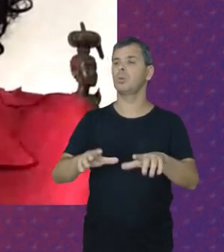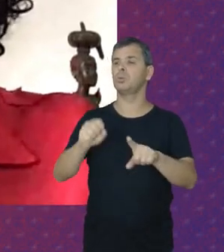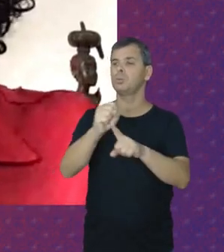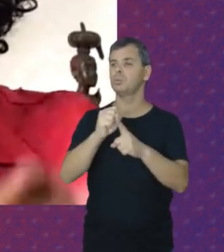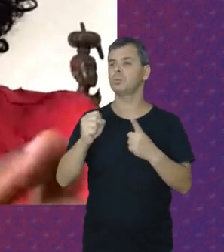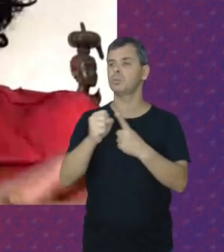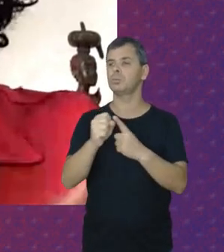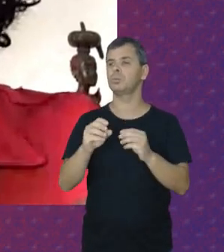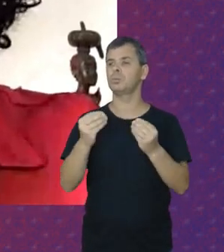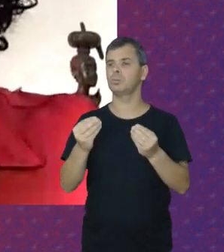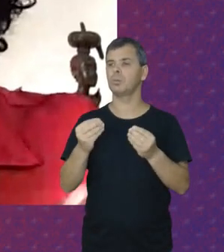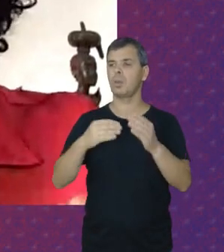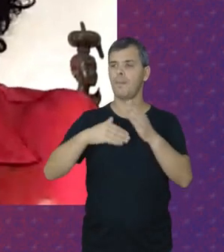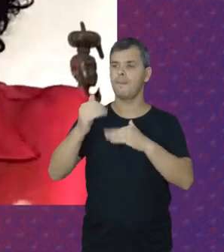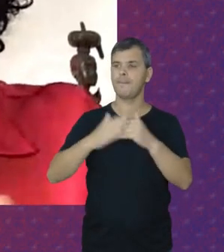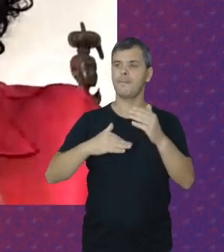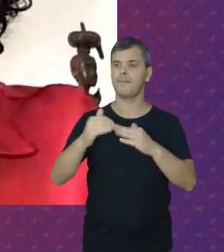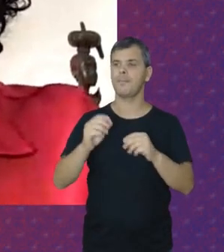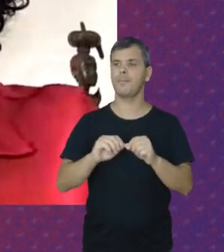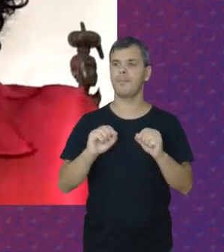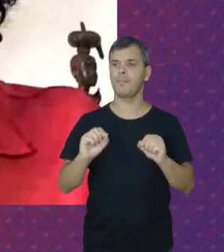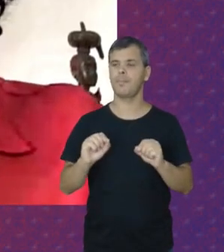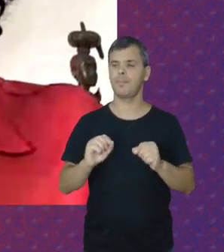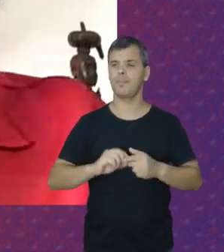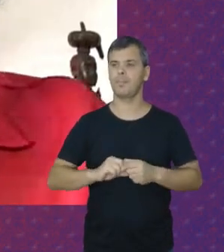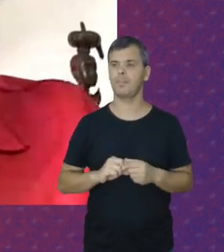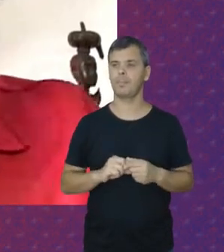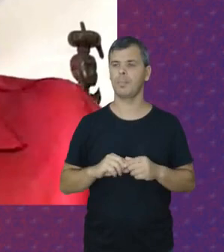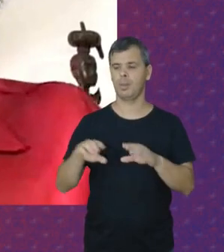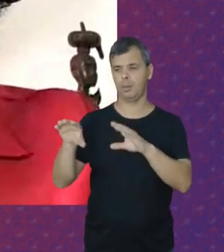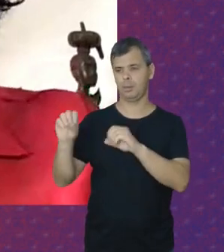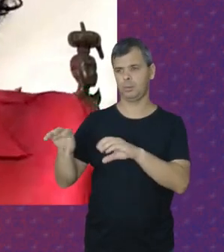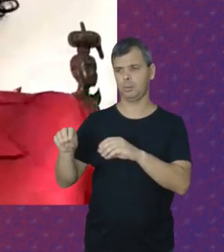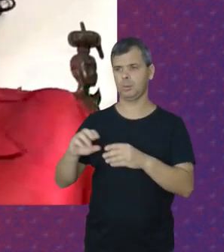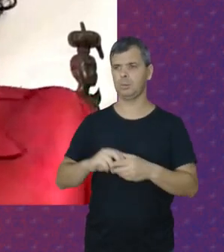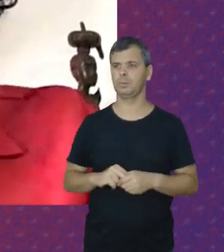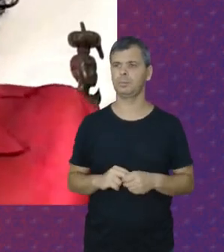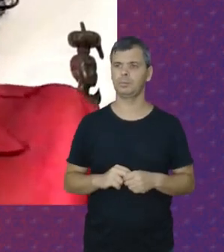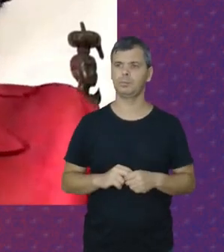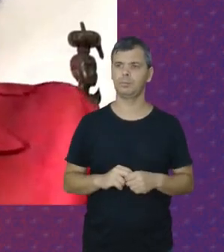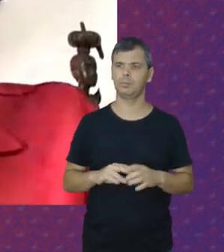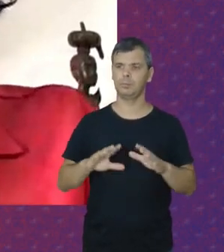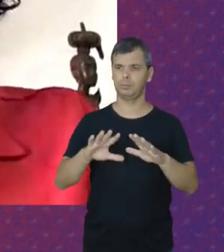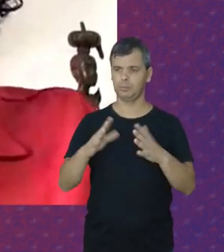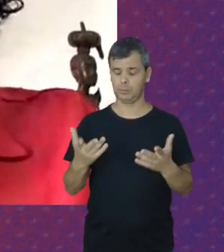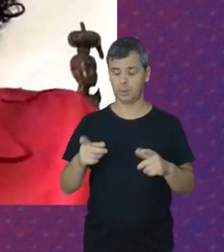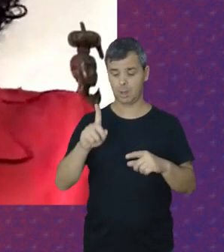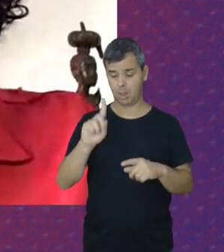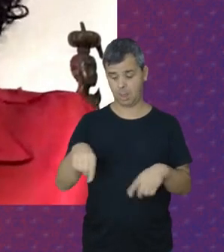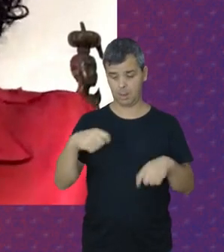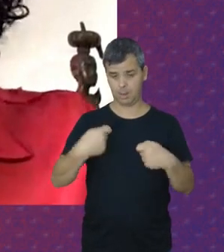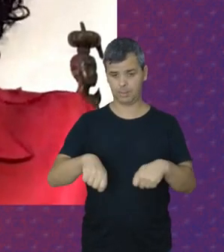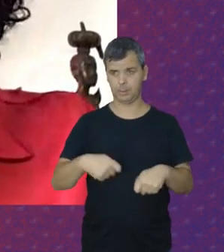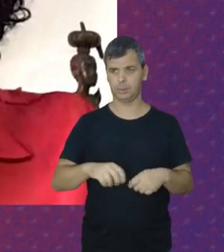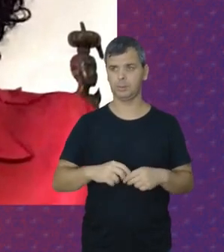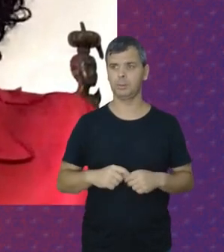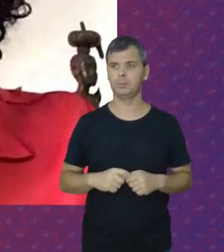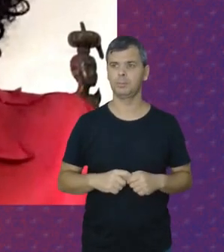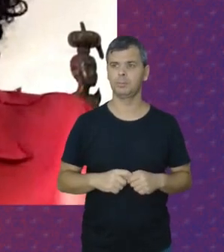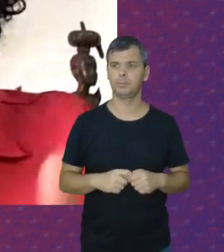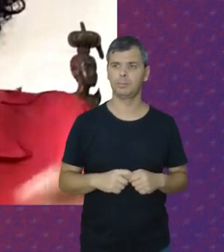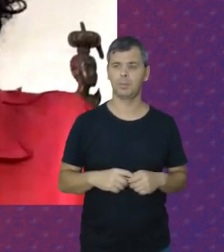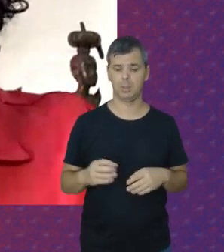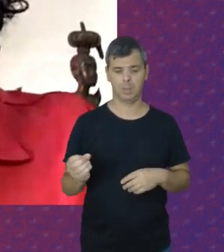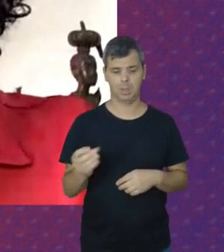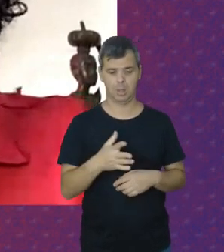Profissional E Educacional Então é preciso Que as